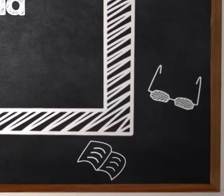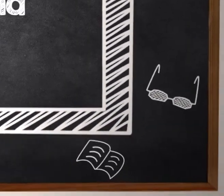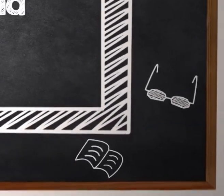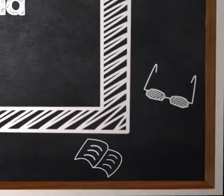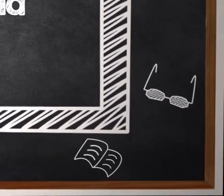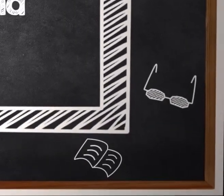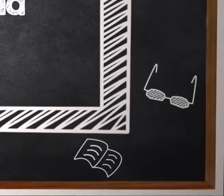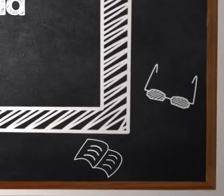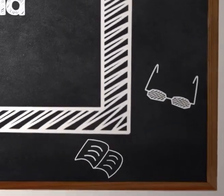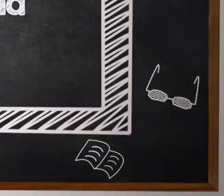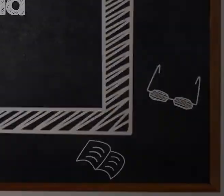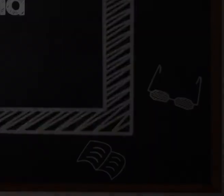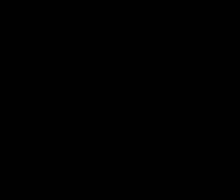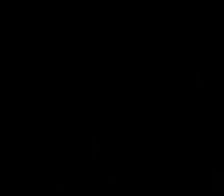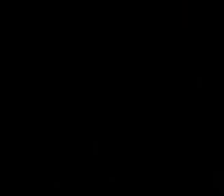Tchau.